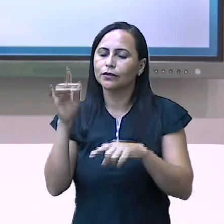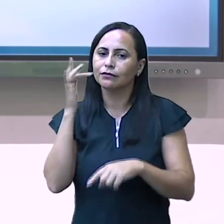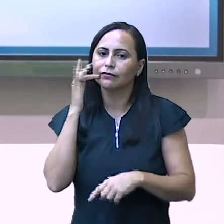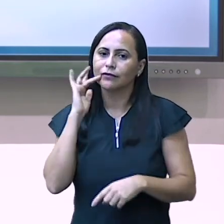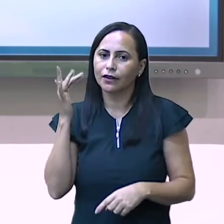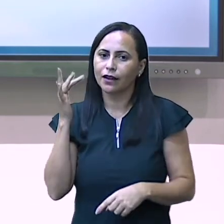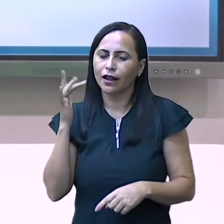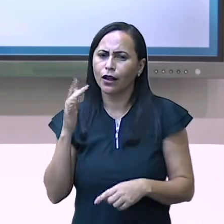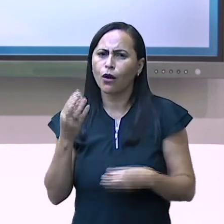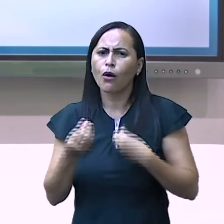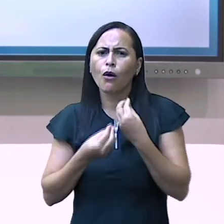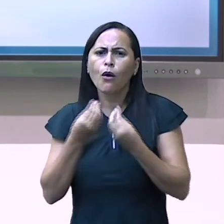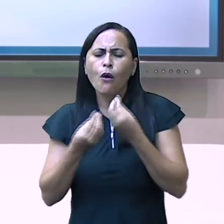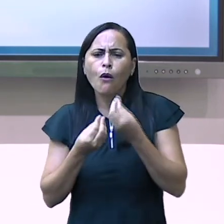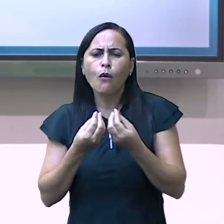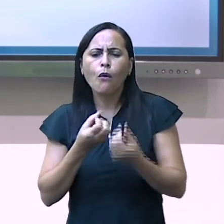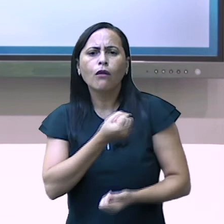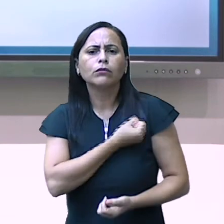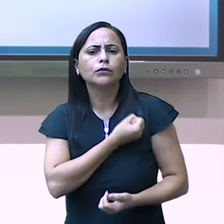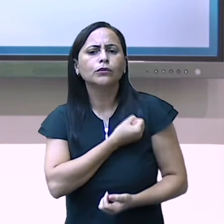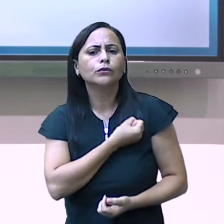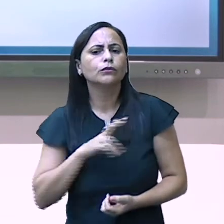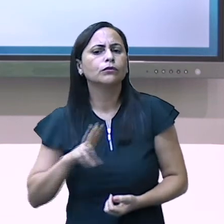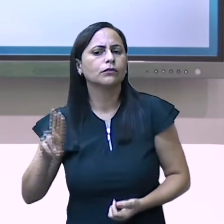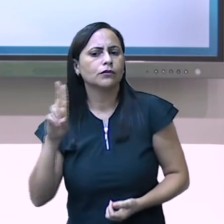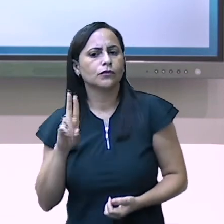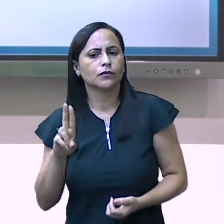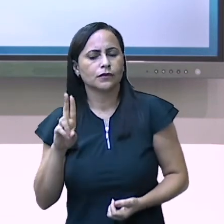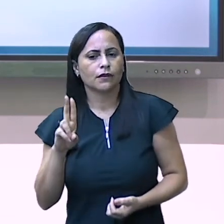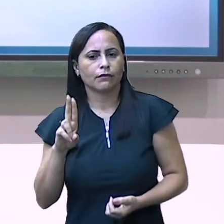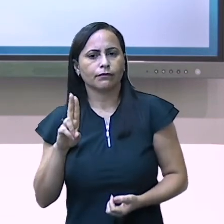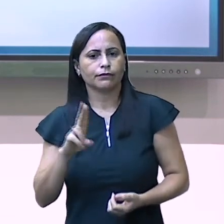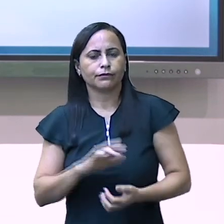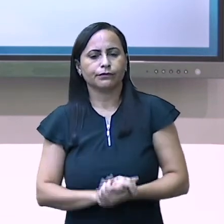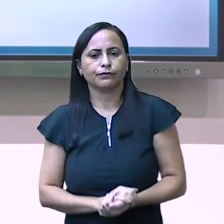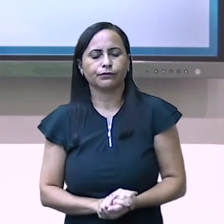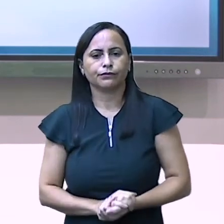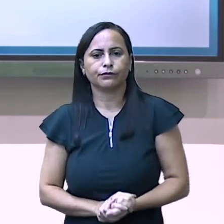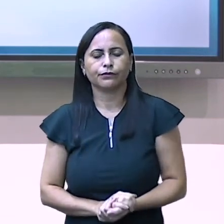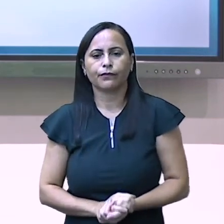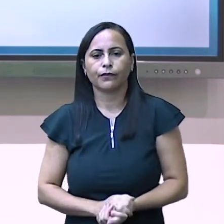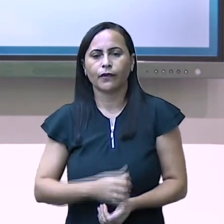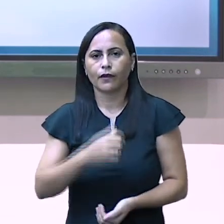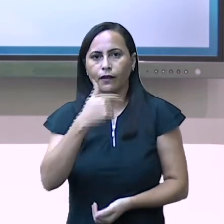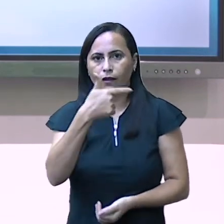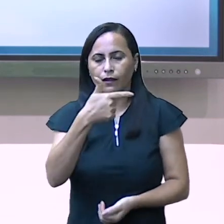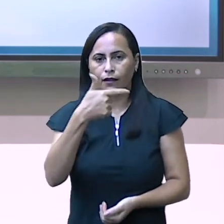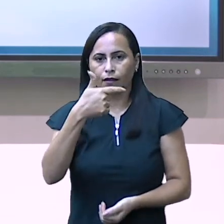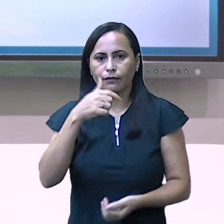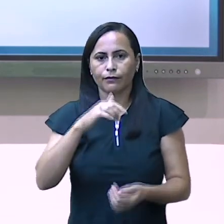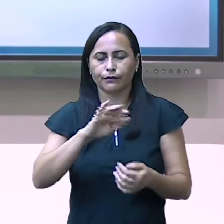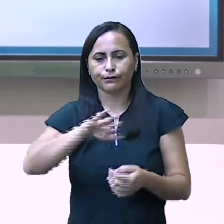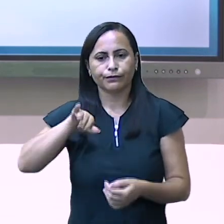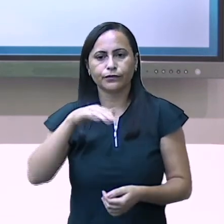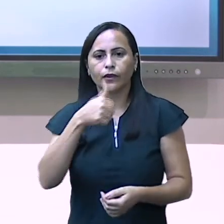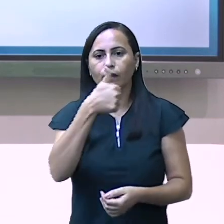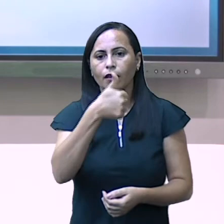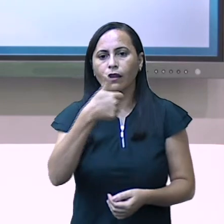essa operação utilizando os números? Olha lá o valor. Primeiro valor. Quatorze. Quatorze.